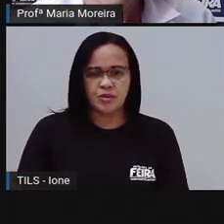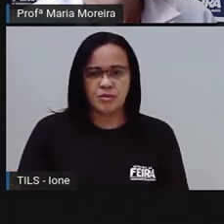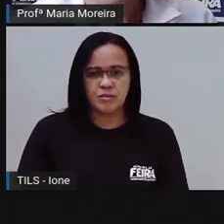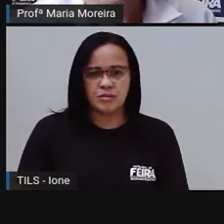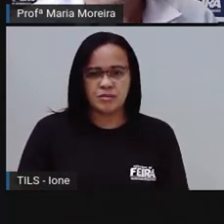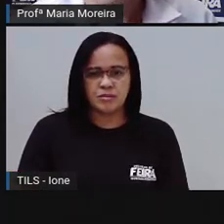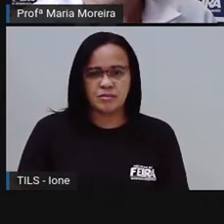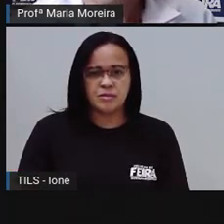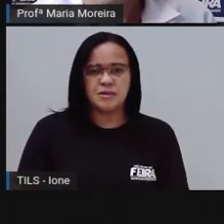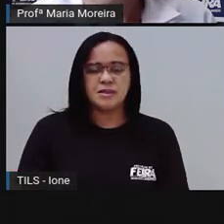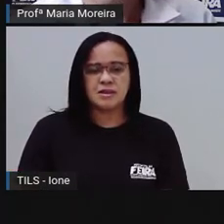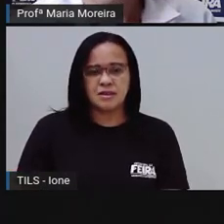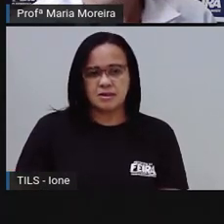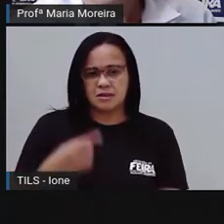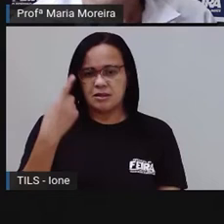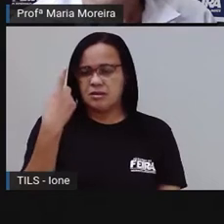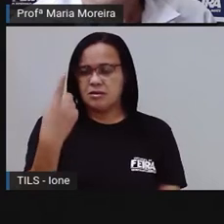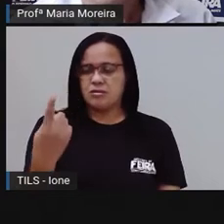Passa a ser 170.